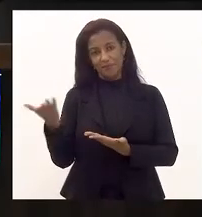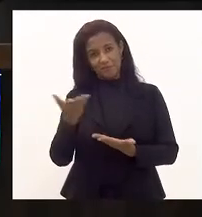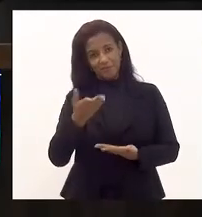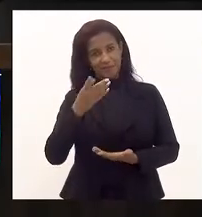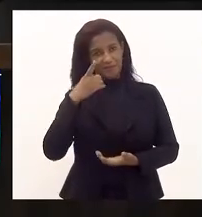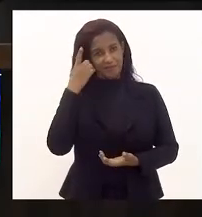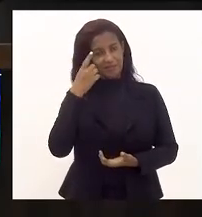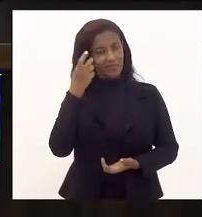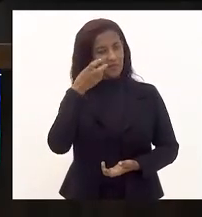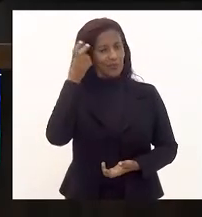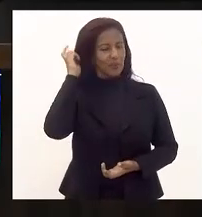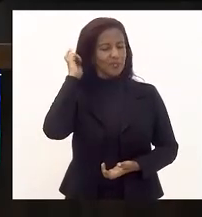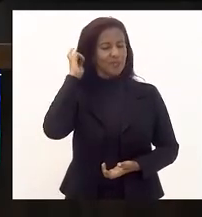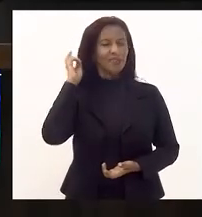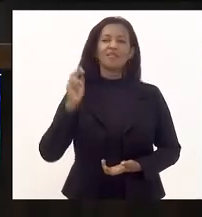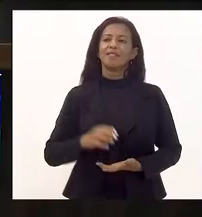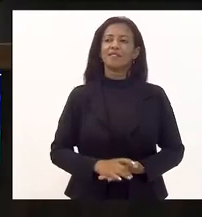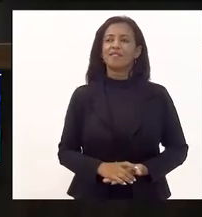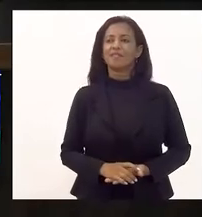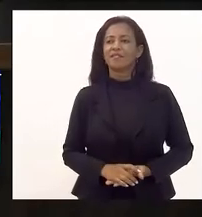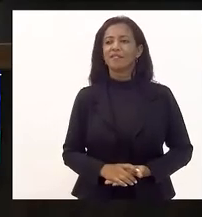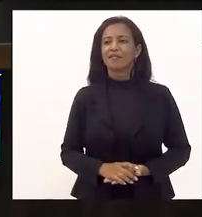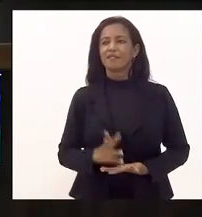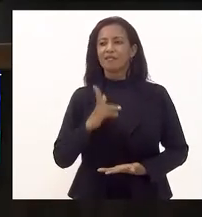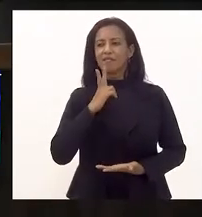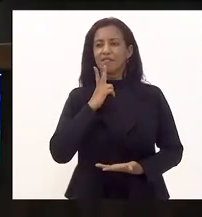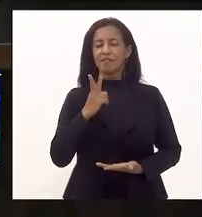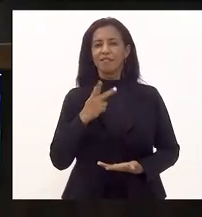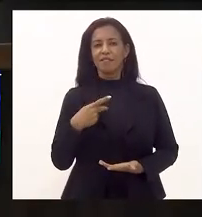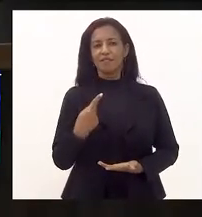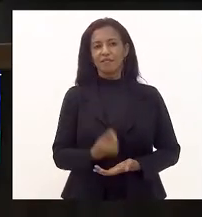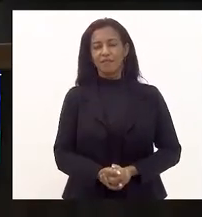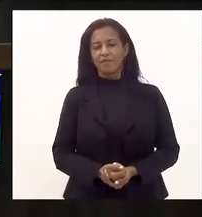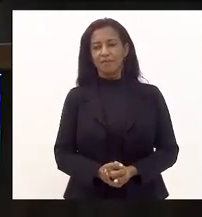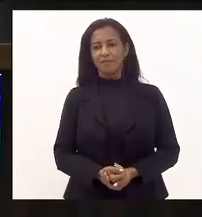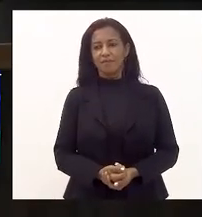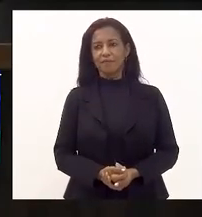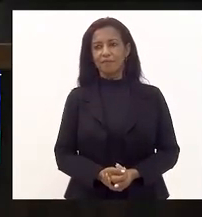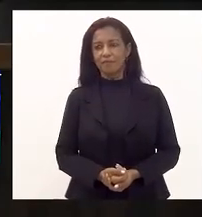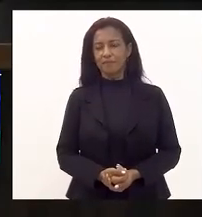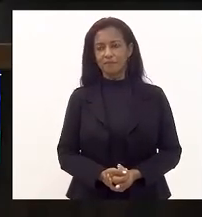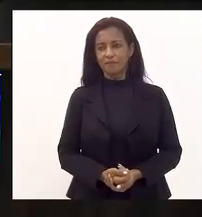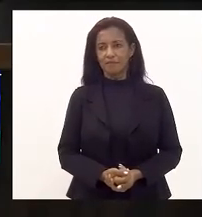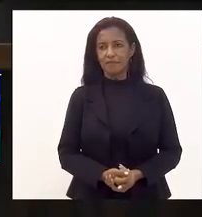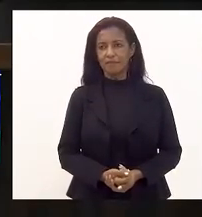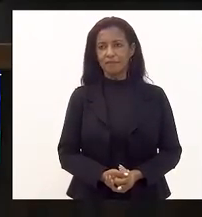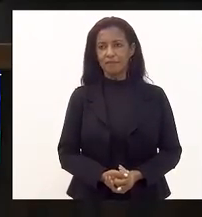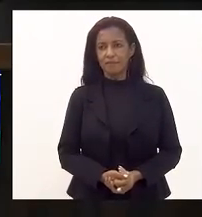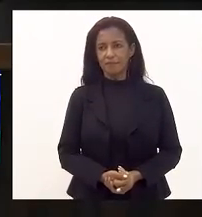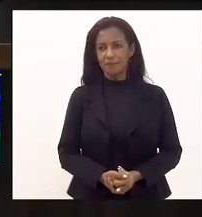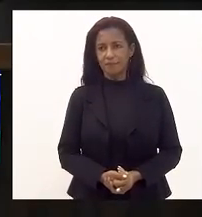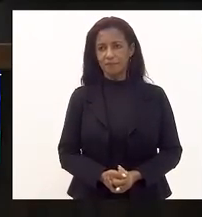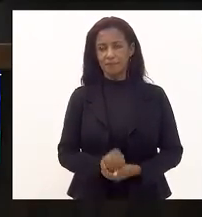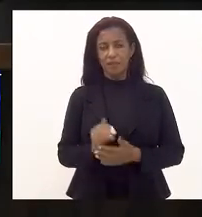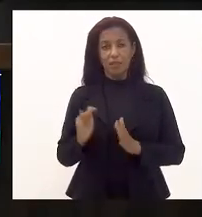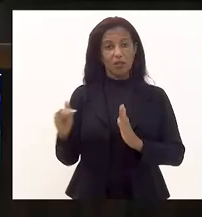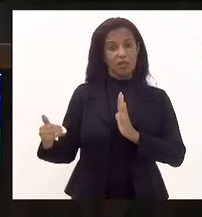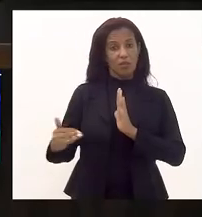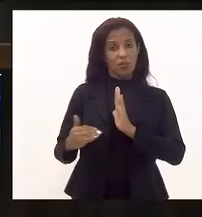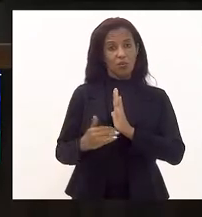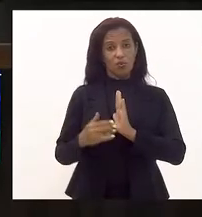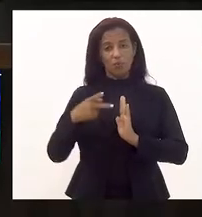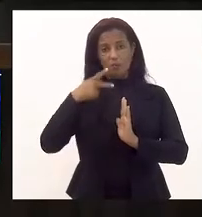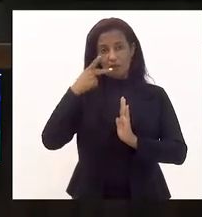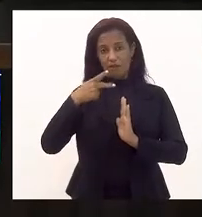deputada Rosane Félix para fazer o uso da palavra nesse expediente final, nossa última oradora do